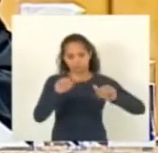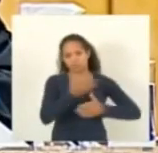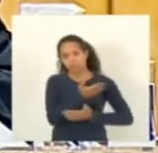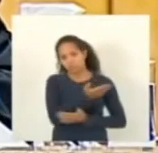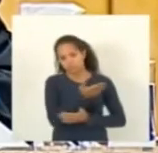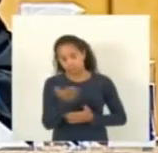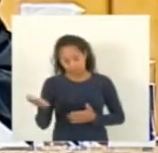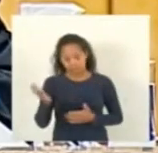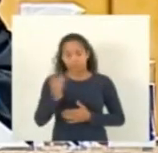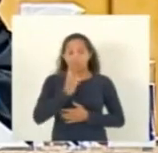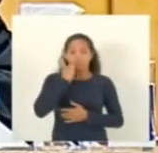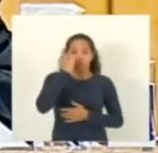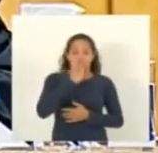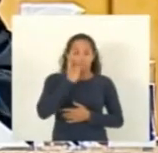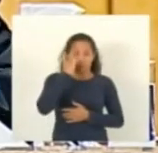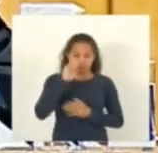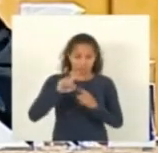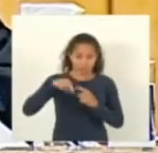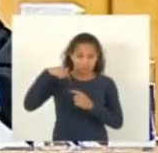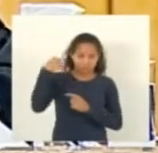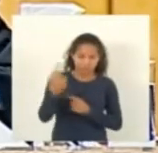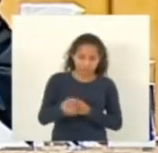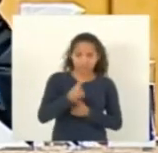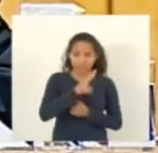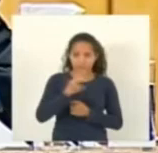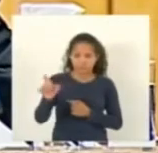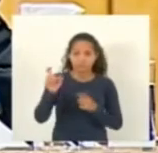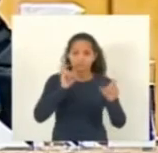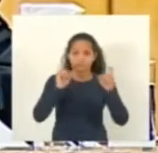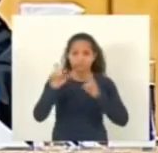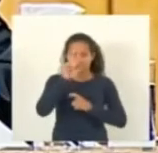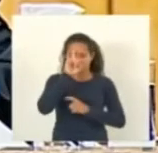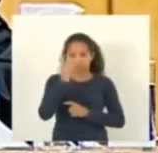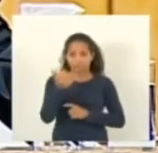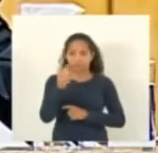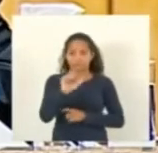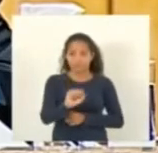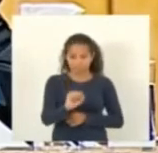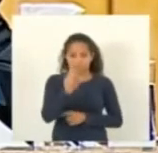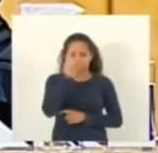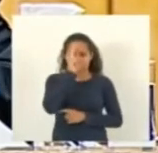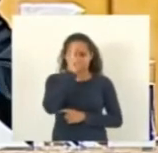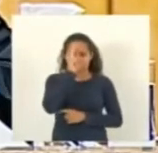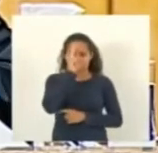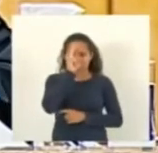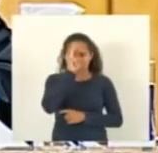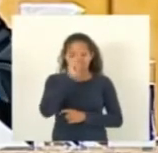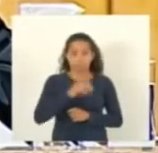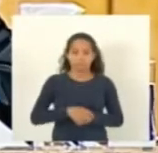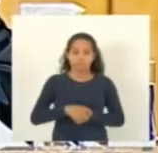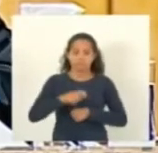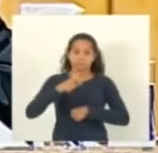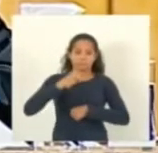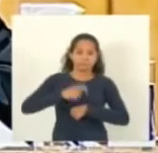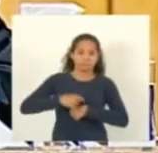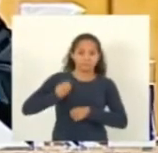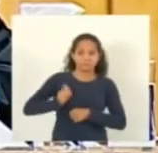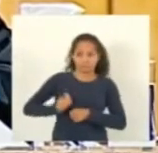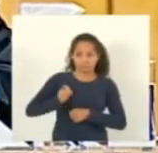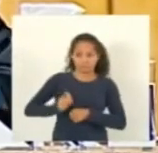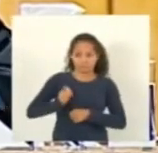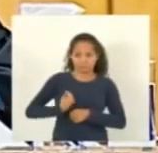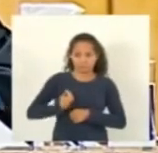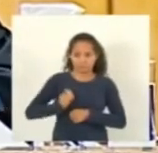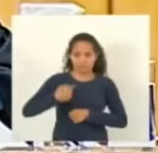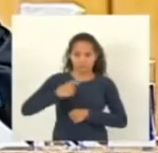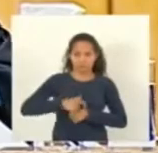senhores e senhoras deputadas para a próxima que será ordinária dia 18 de 4 e 21 segunda-feira presencial a hora